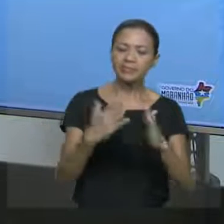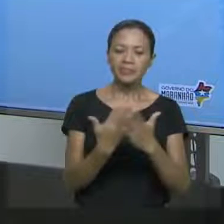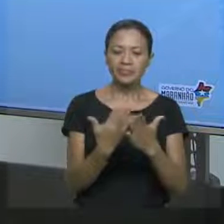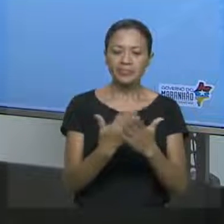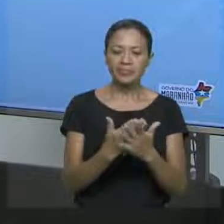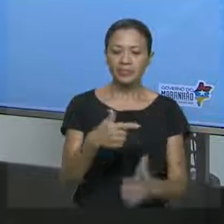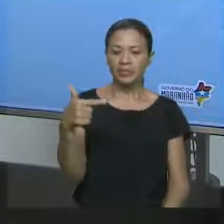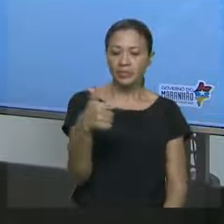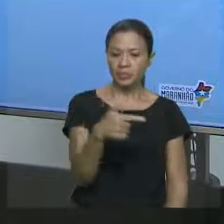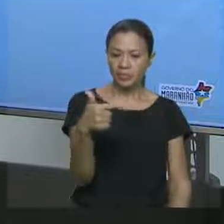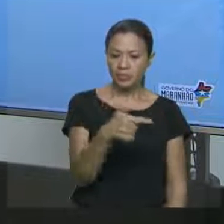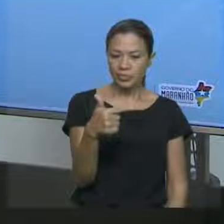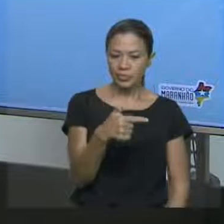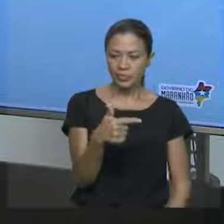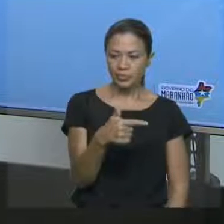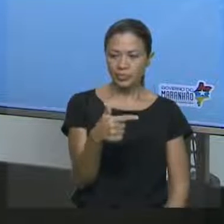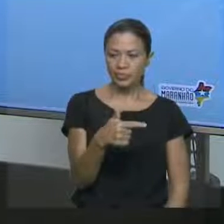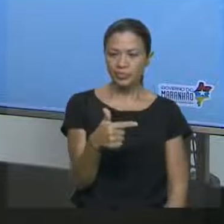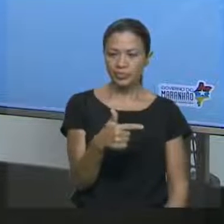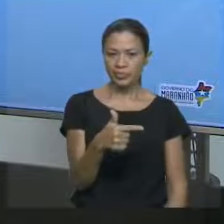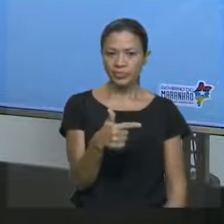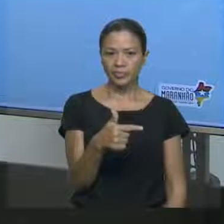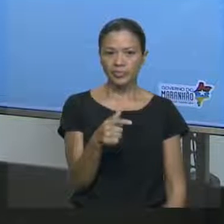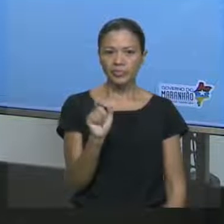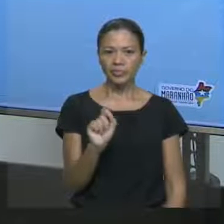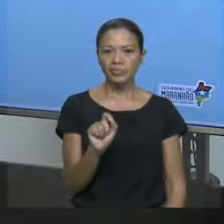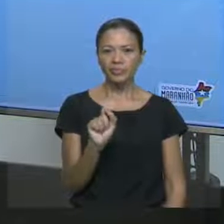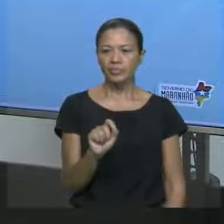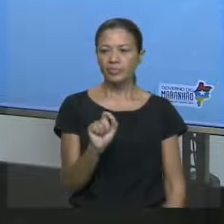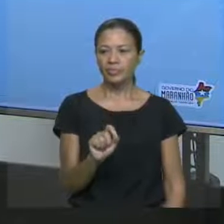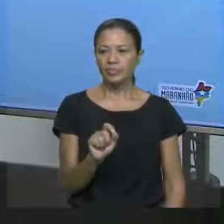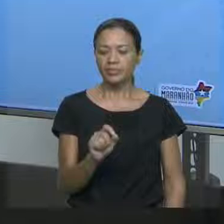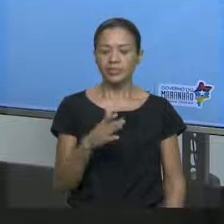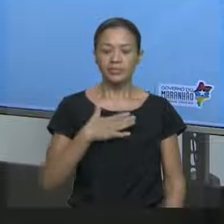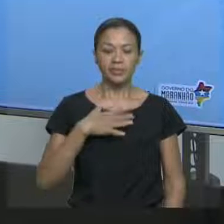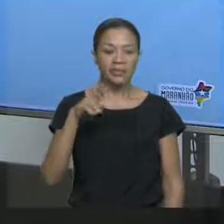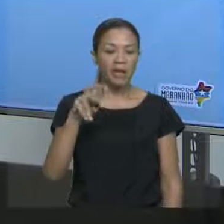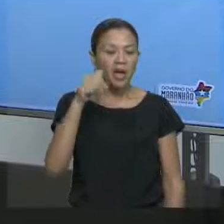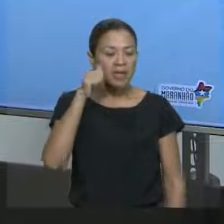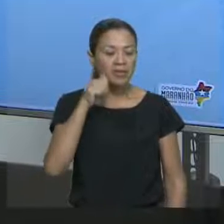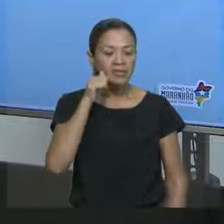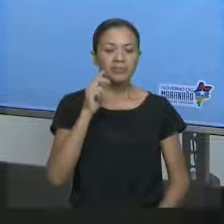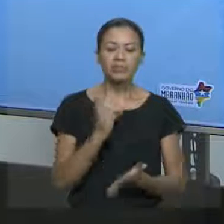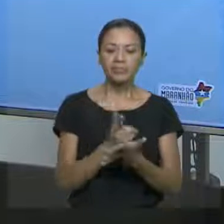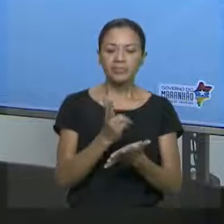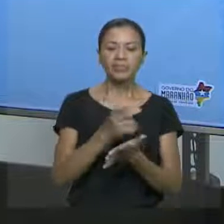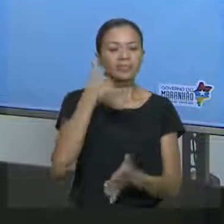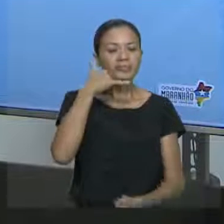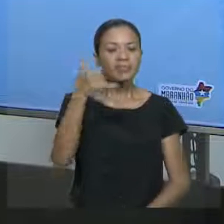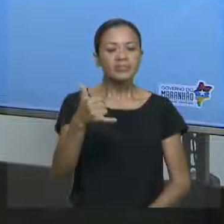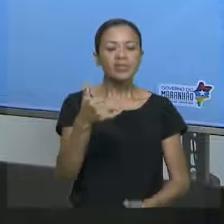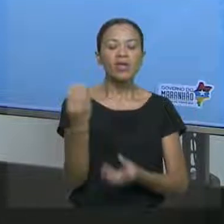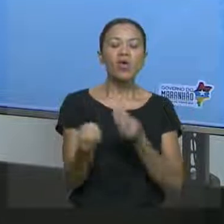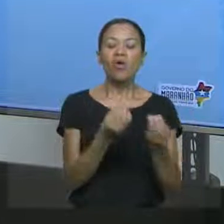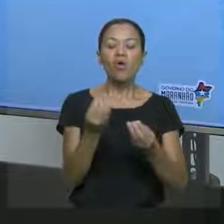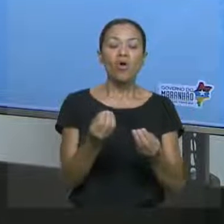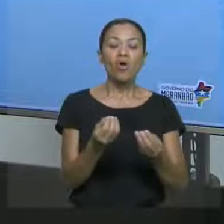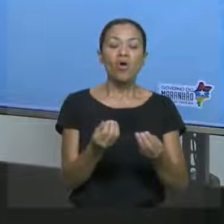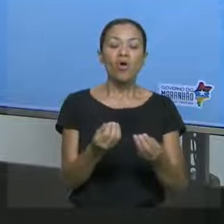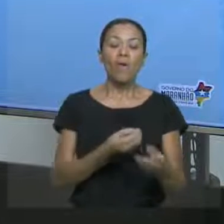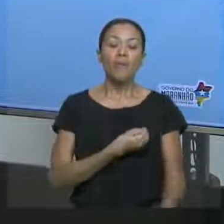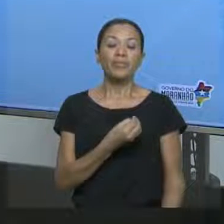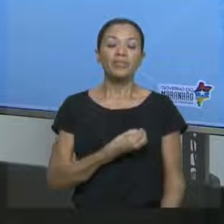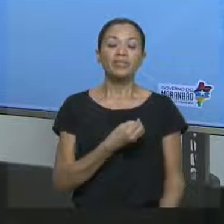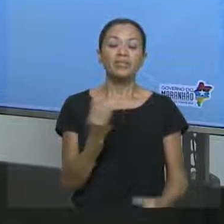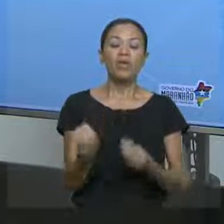Number two. The present simple tense is used in my sister always on the phone to describe. E aí, o presente aí